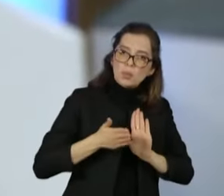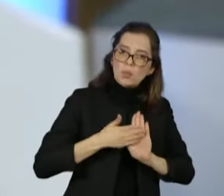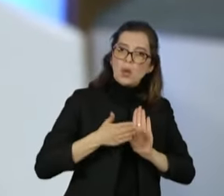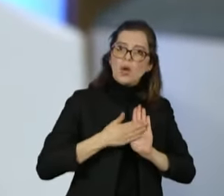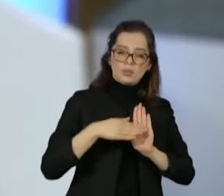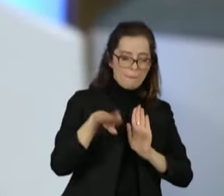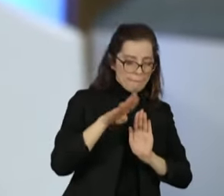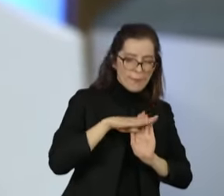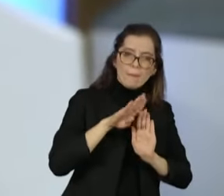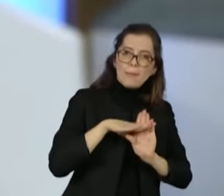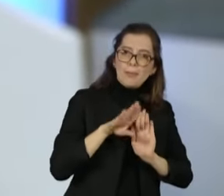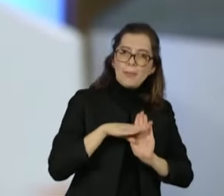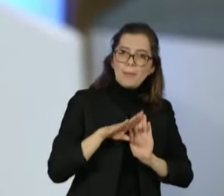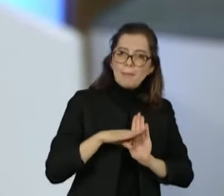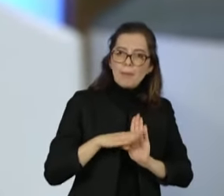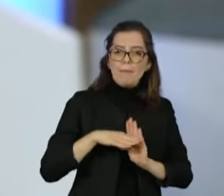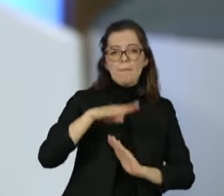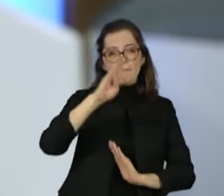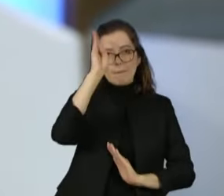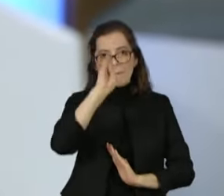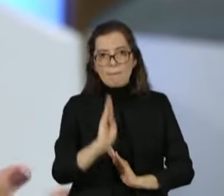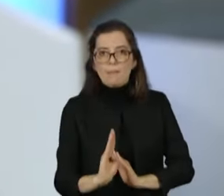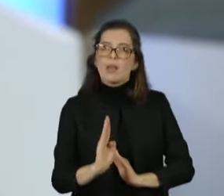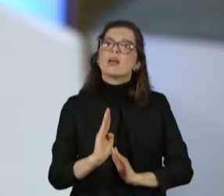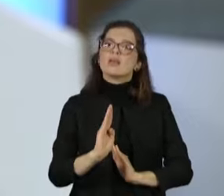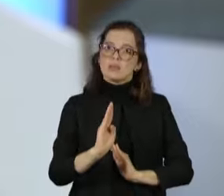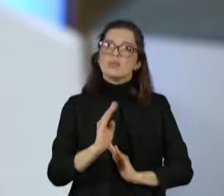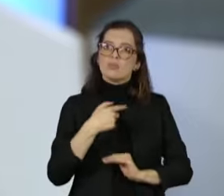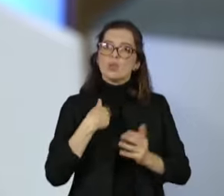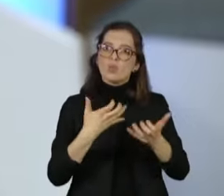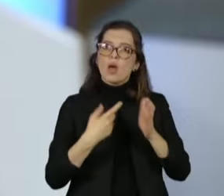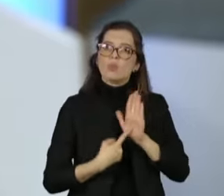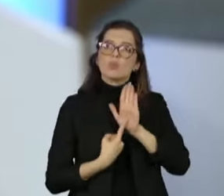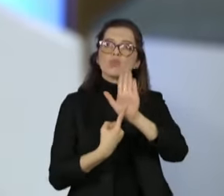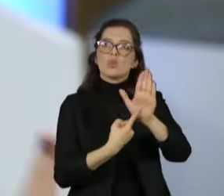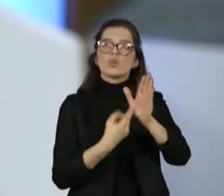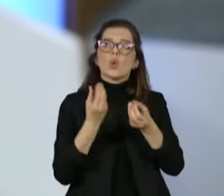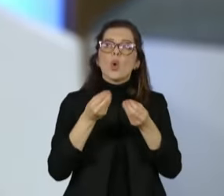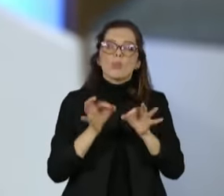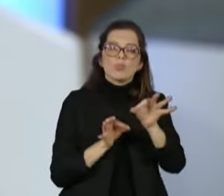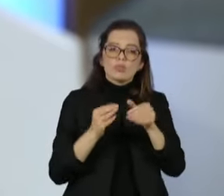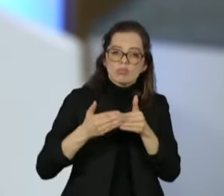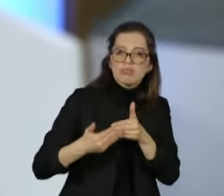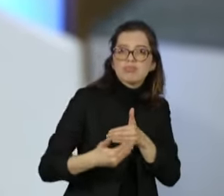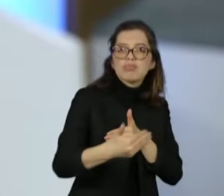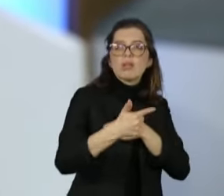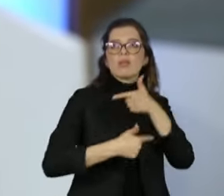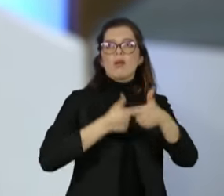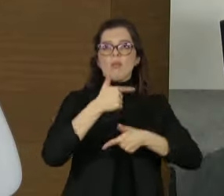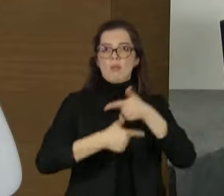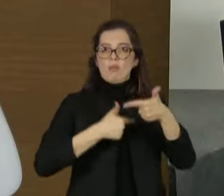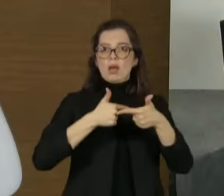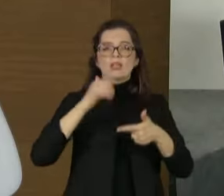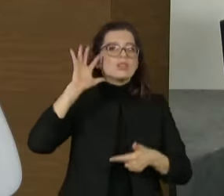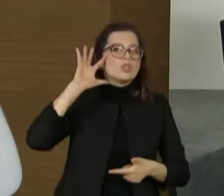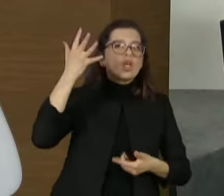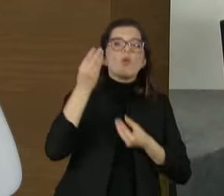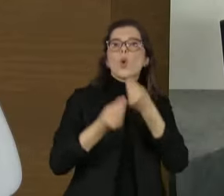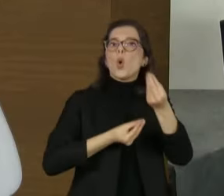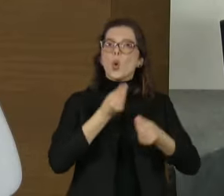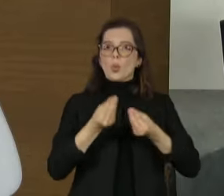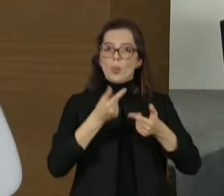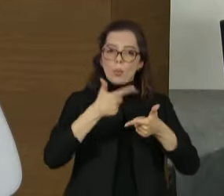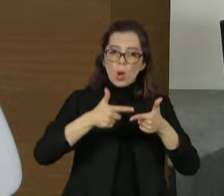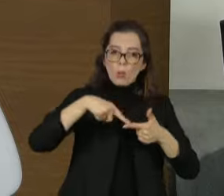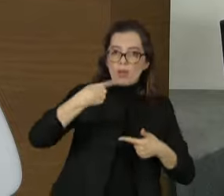para falar, olhando no olho, apresentando a nossa verdade, o nosso programa e dizendo que nós temos a solução para o seu problema, que é erradicar a